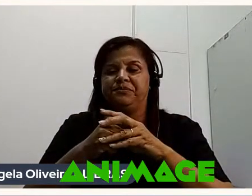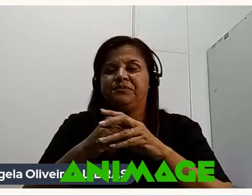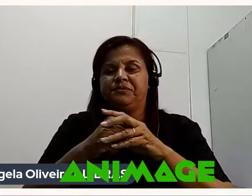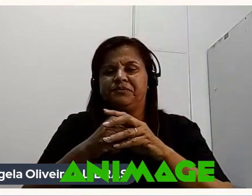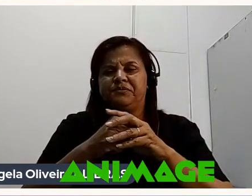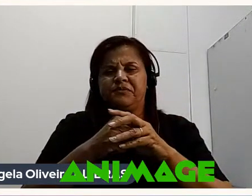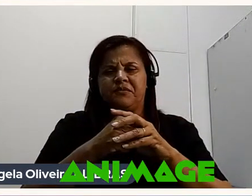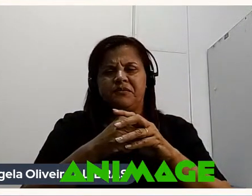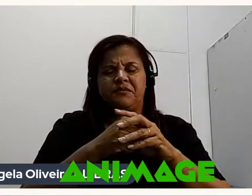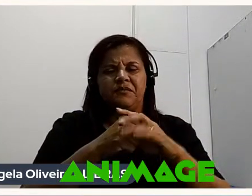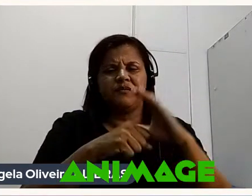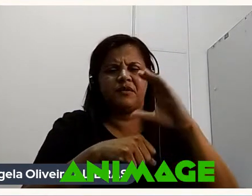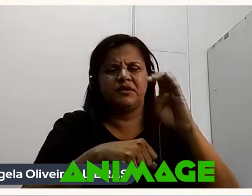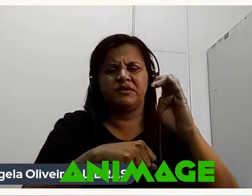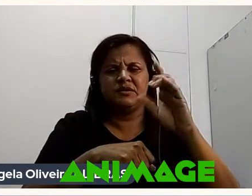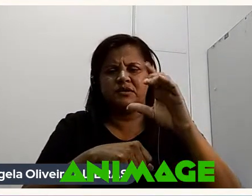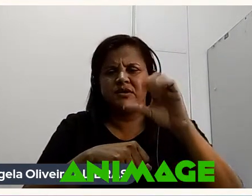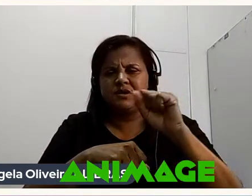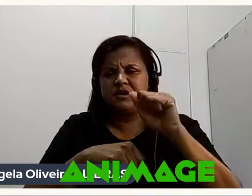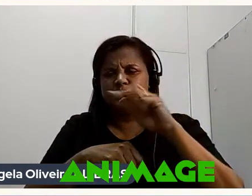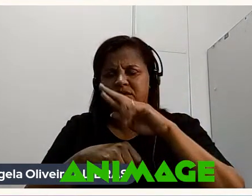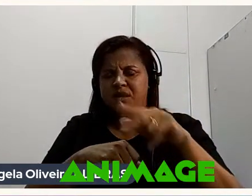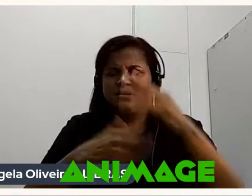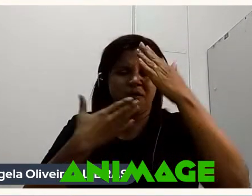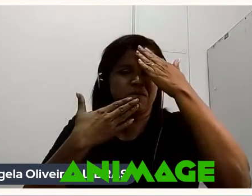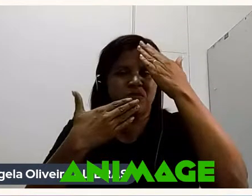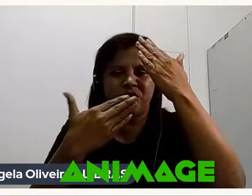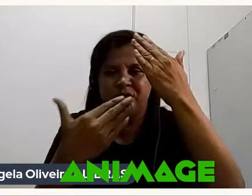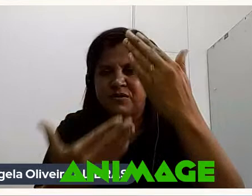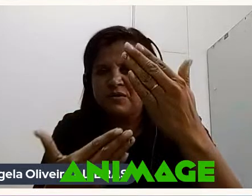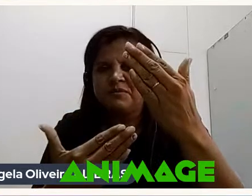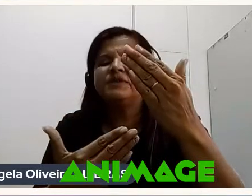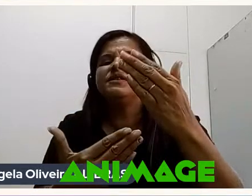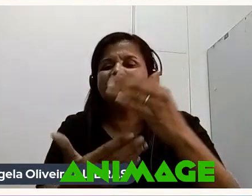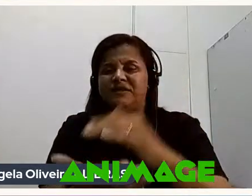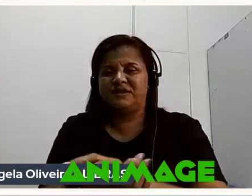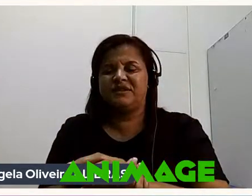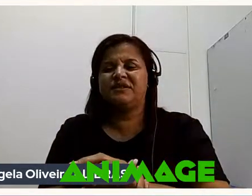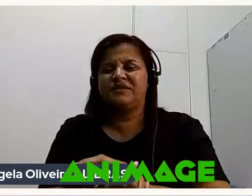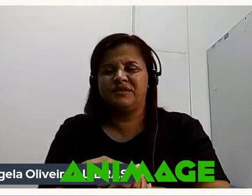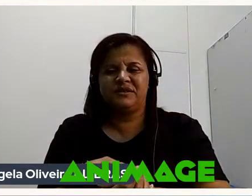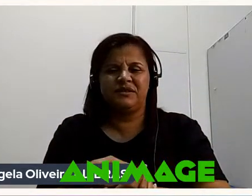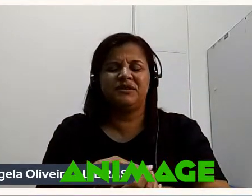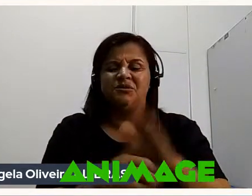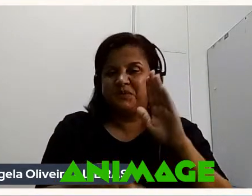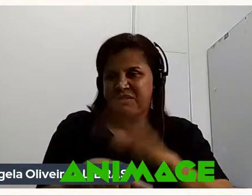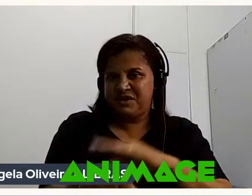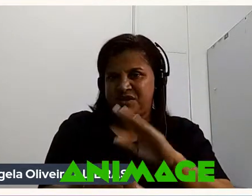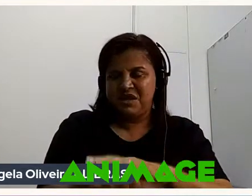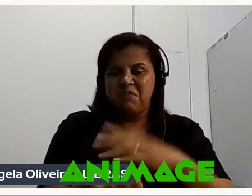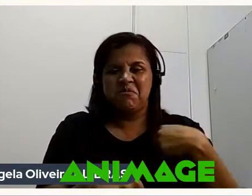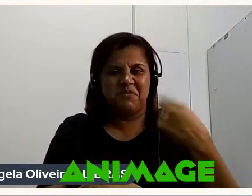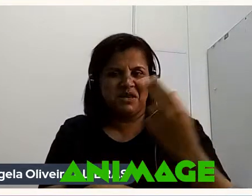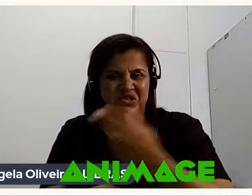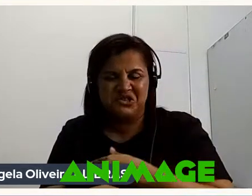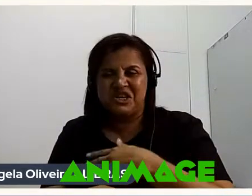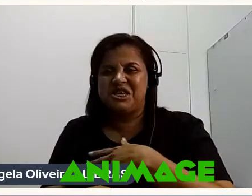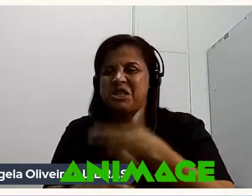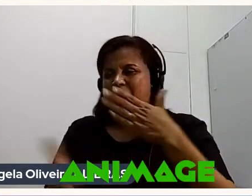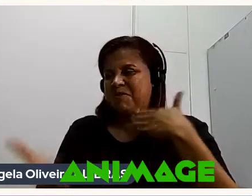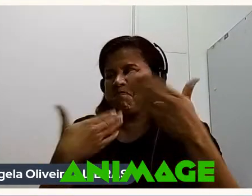César Muito obrigado Por você Prestar esse tempo Para a gente Esse papo maravilhoso